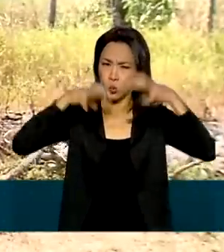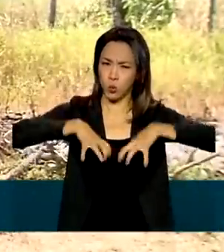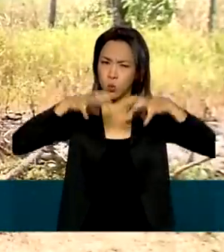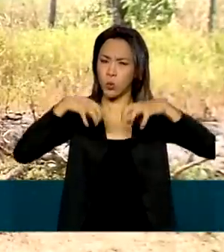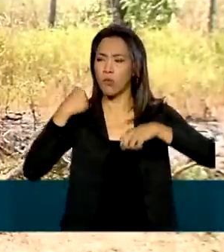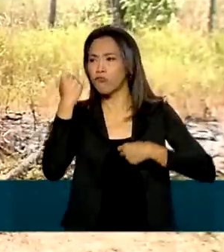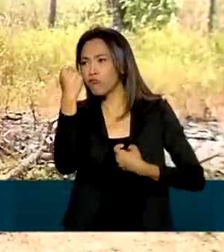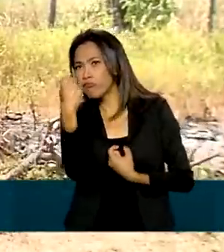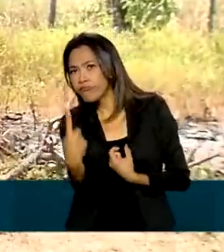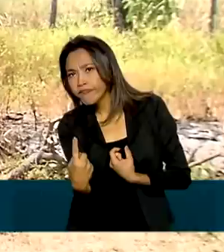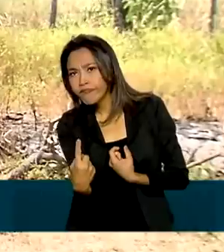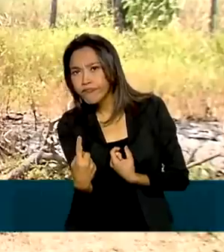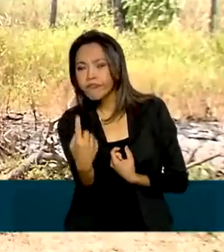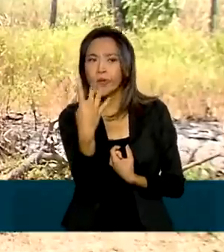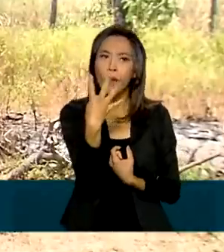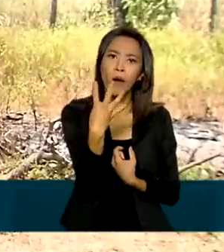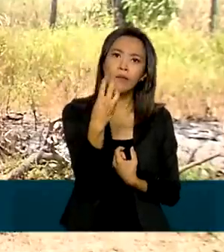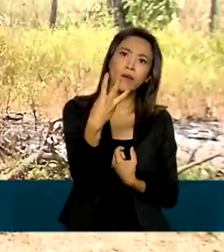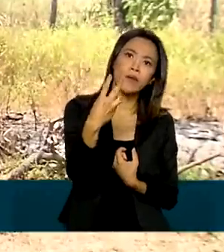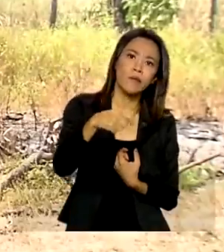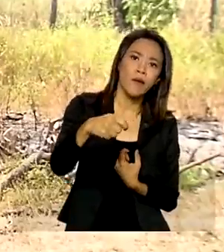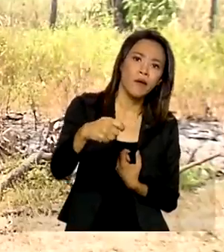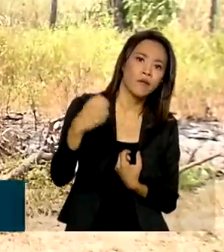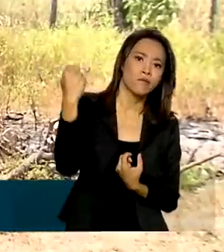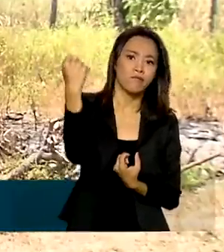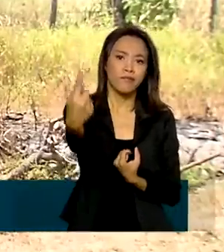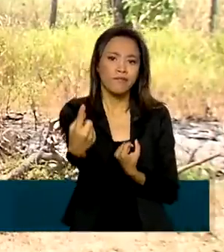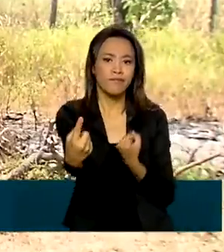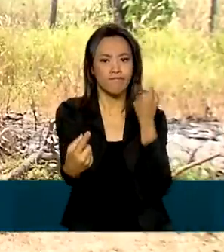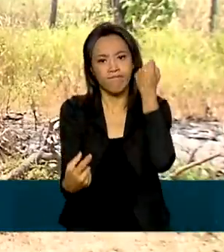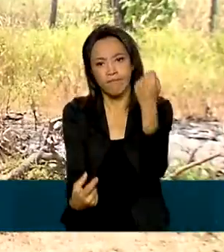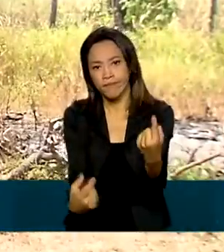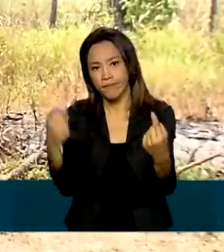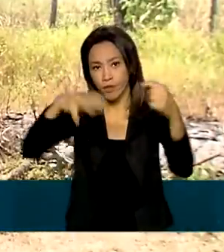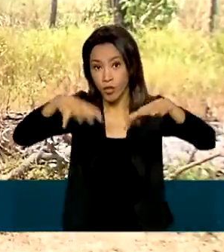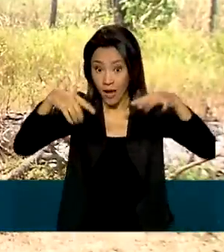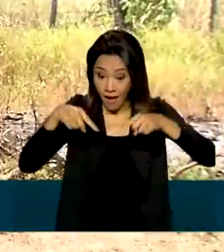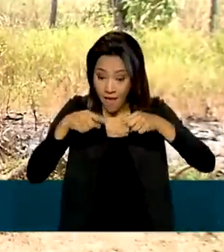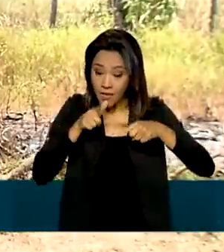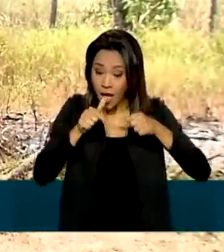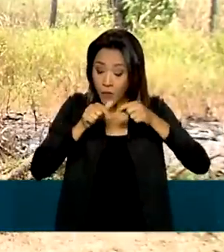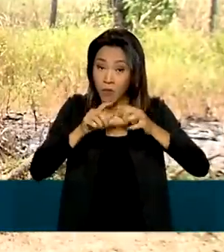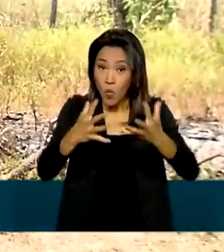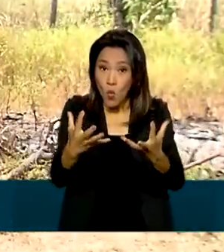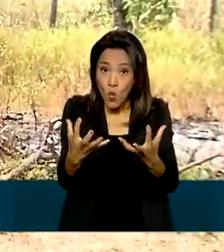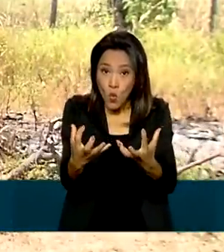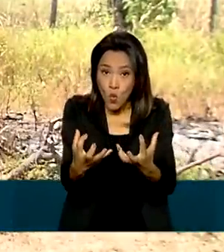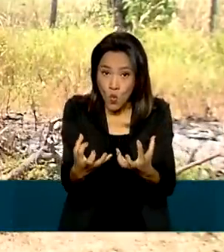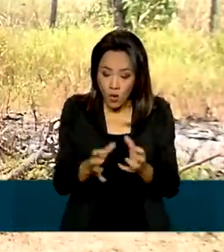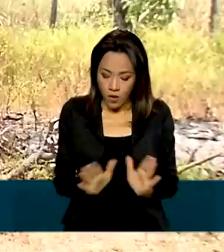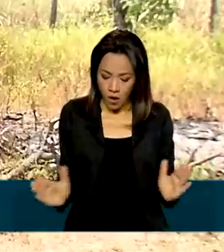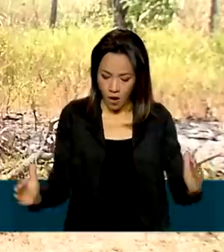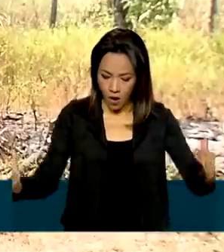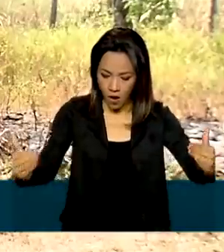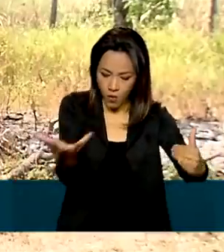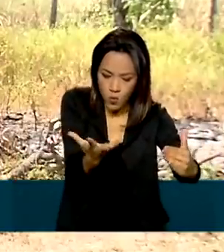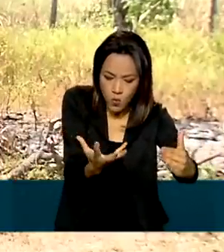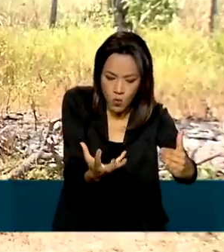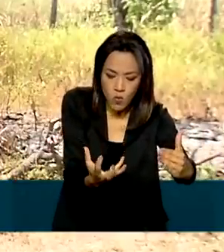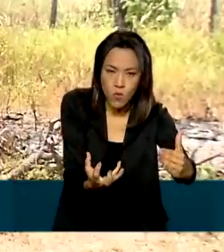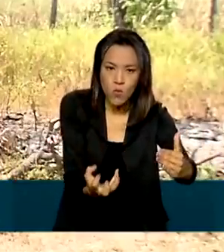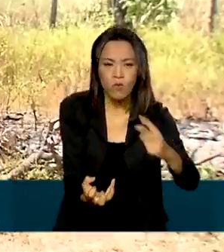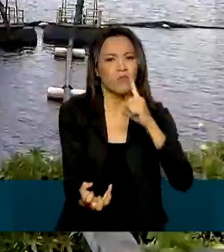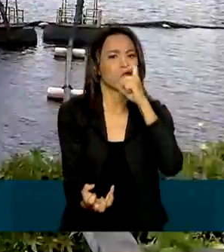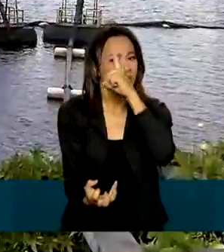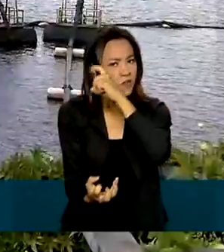Chove um ano bem, passa três, quatro sem chover. Essa barragem chegou a secar. Então a dificuldade da gente